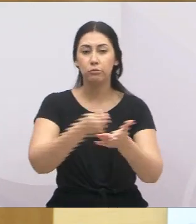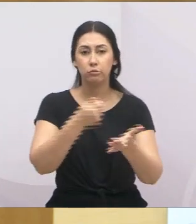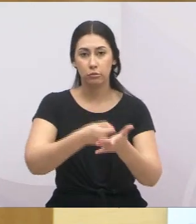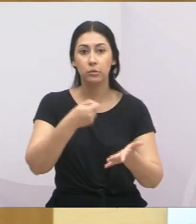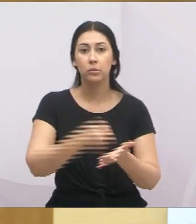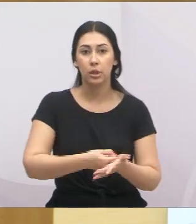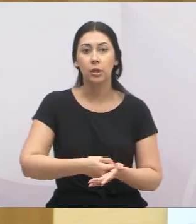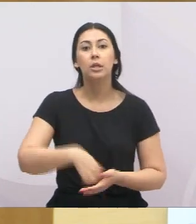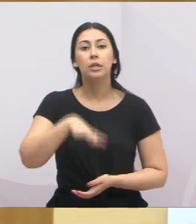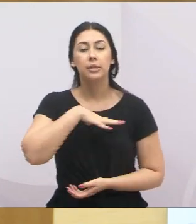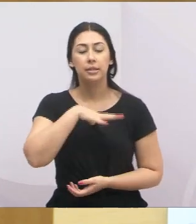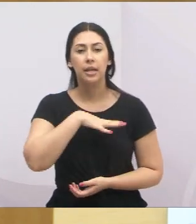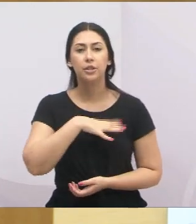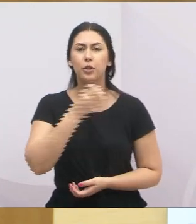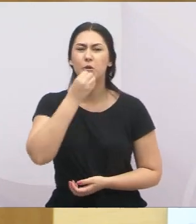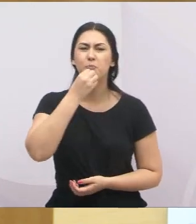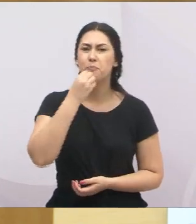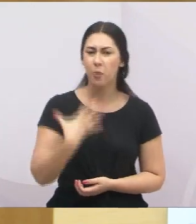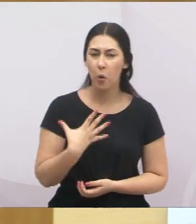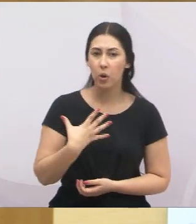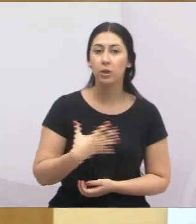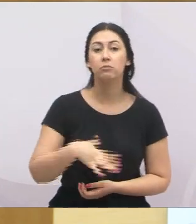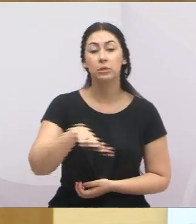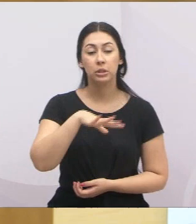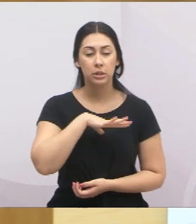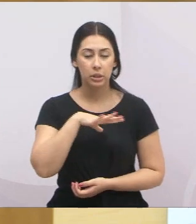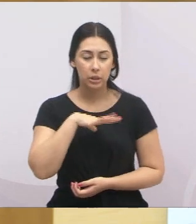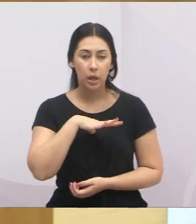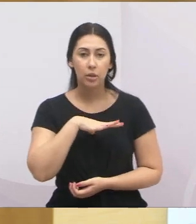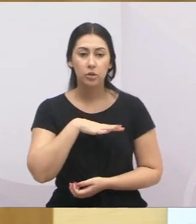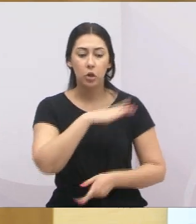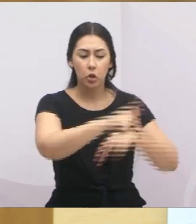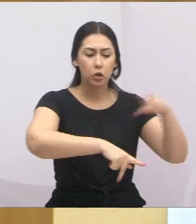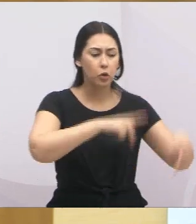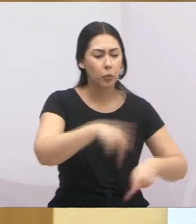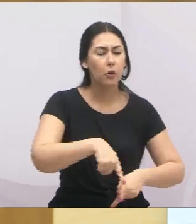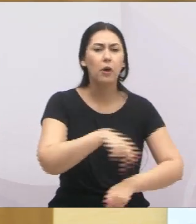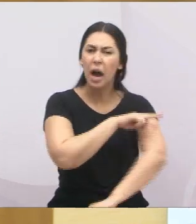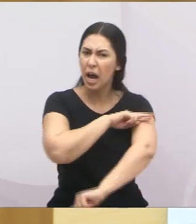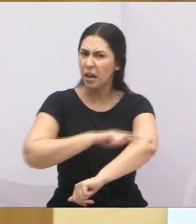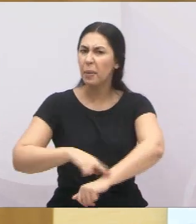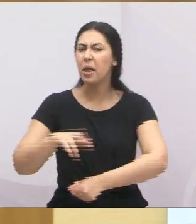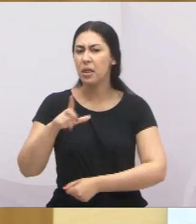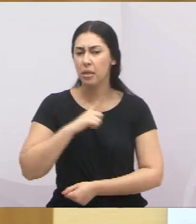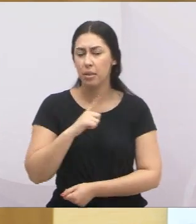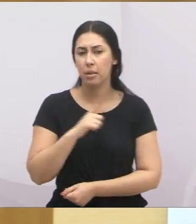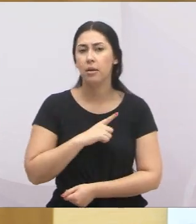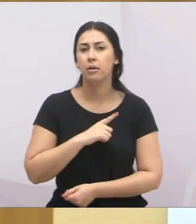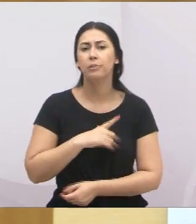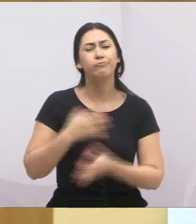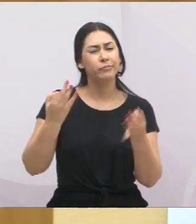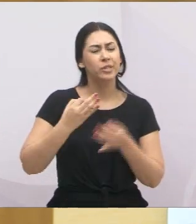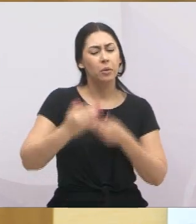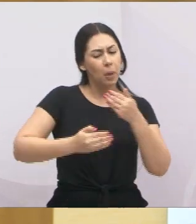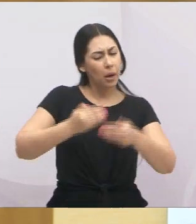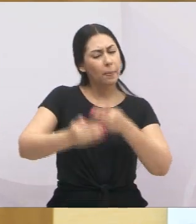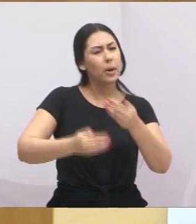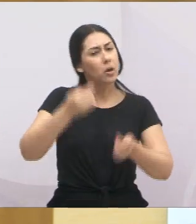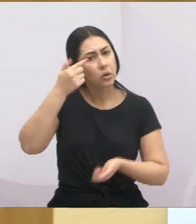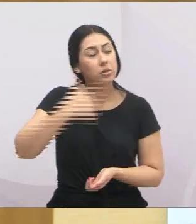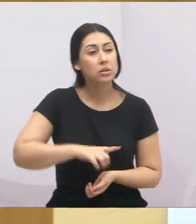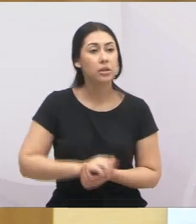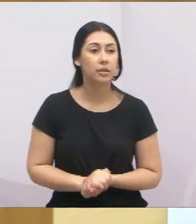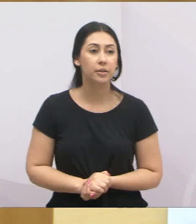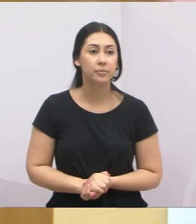possamos ter uma cidade de qualidade, tem uma cidade onde o povo merece respeito, e nós temos certeza que, aos poucos, a gente vai fazendo isso.